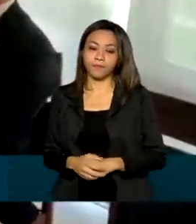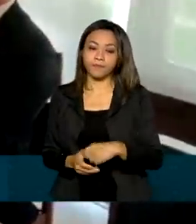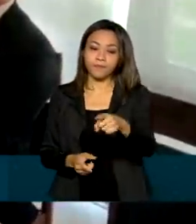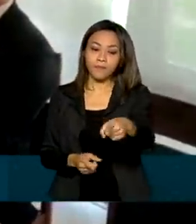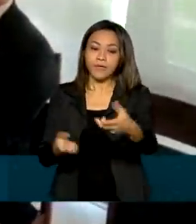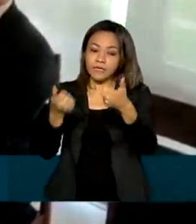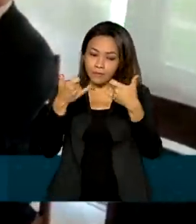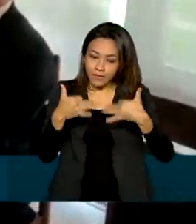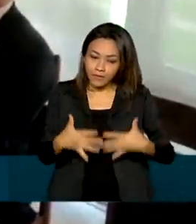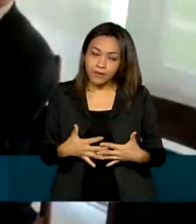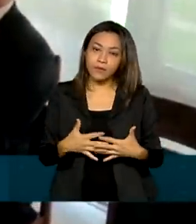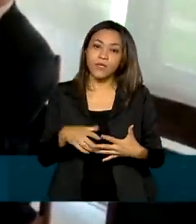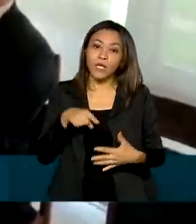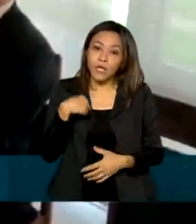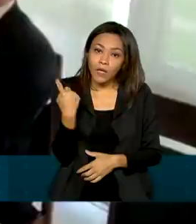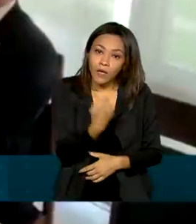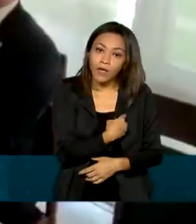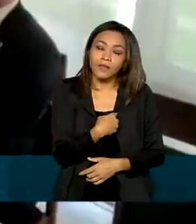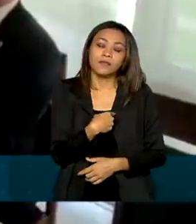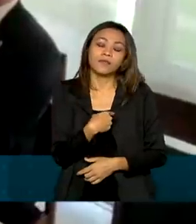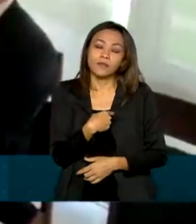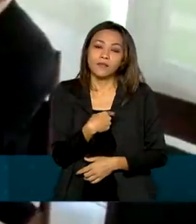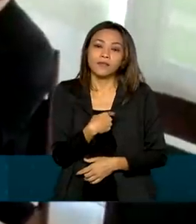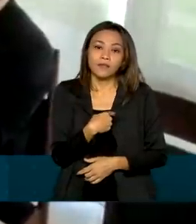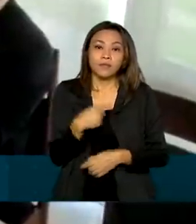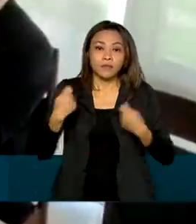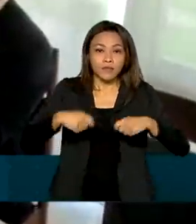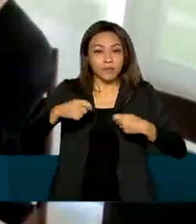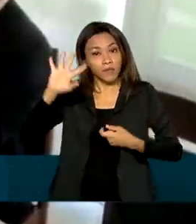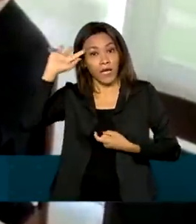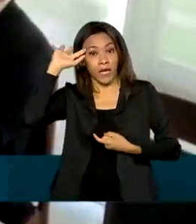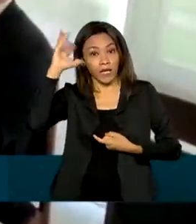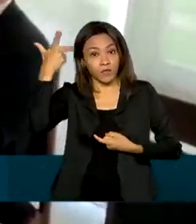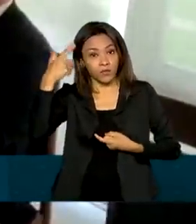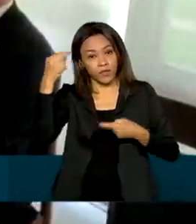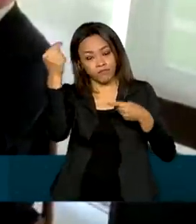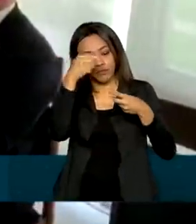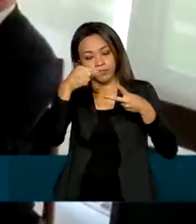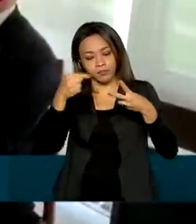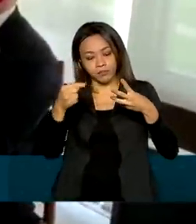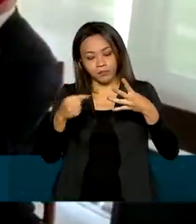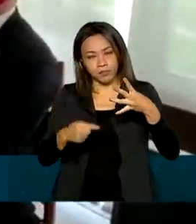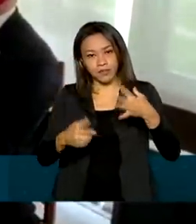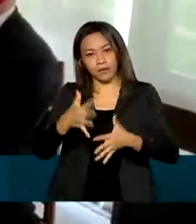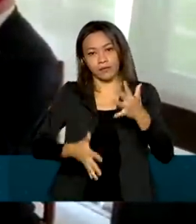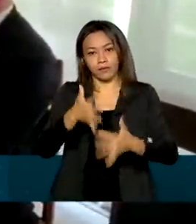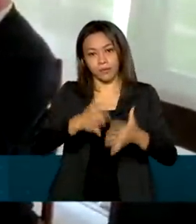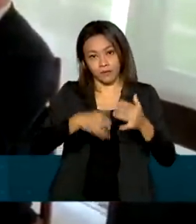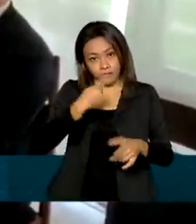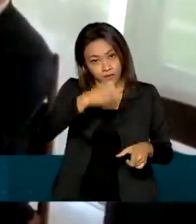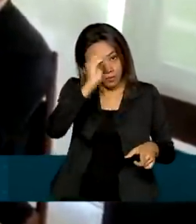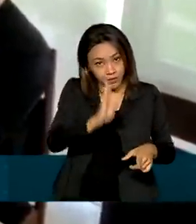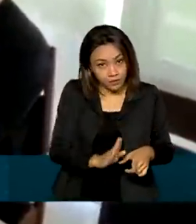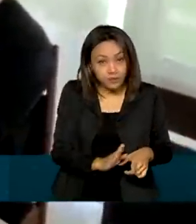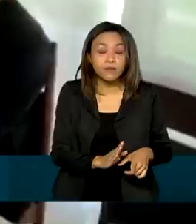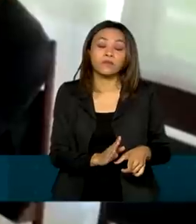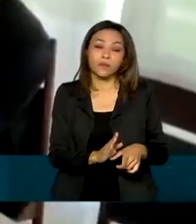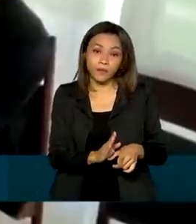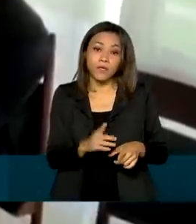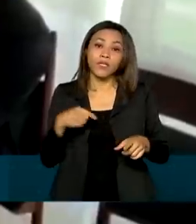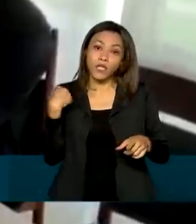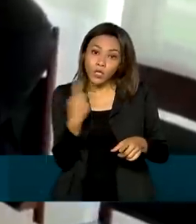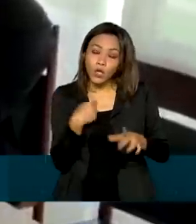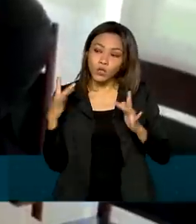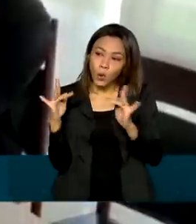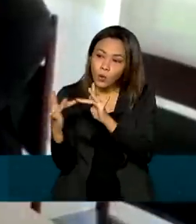de resolver alguns entrados aqui no Brasil e estamos ultimando contatos com as demais